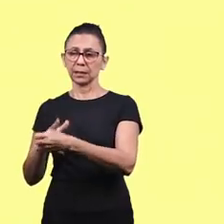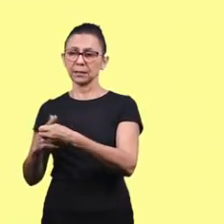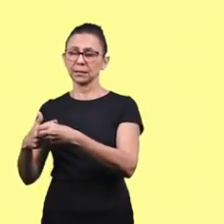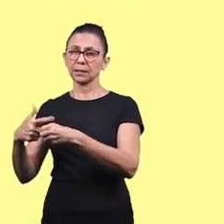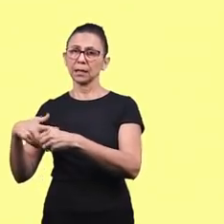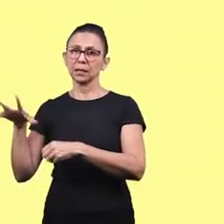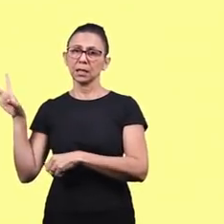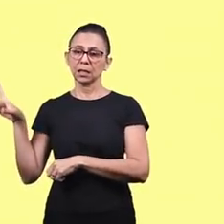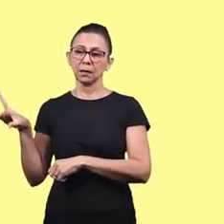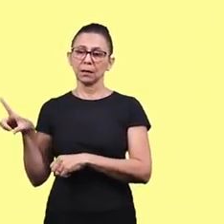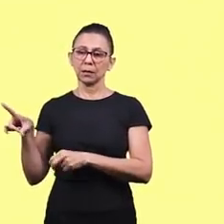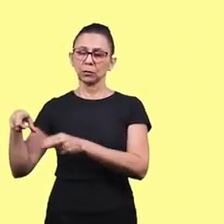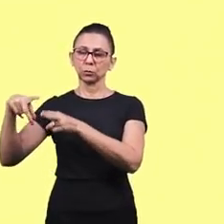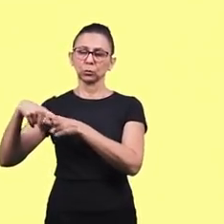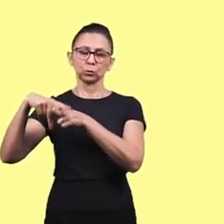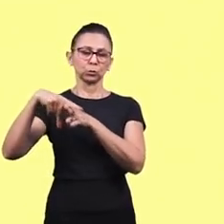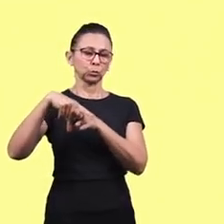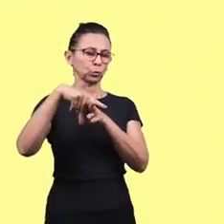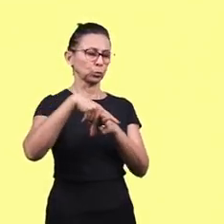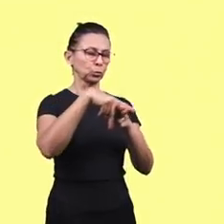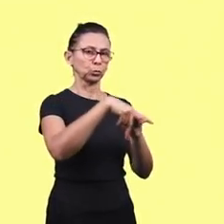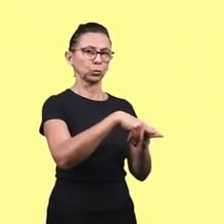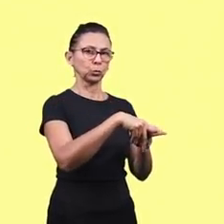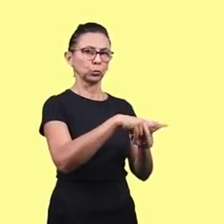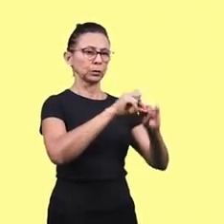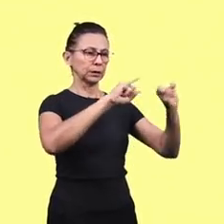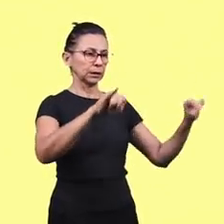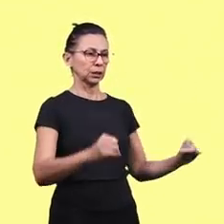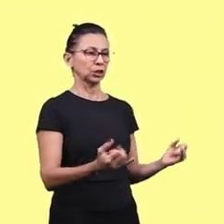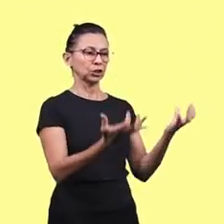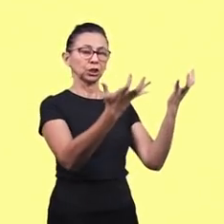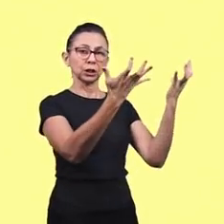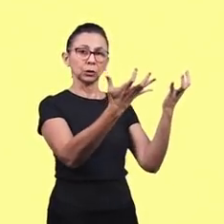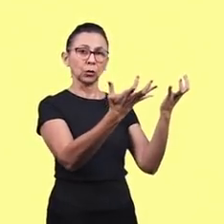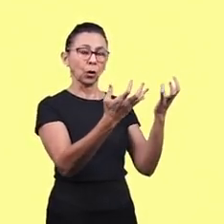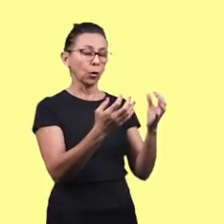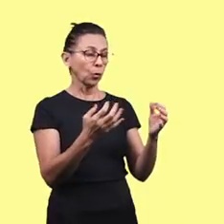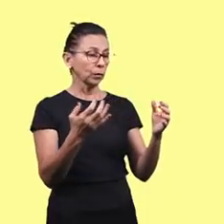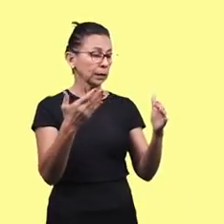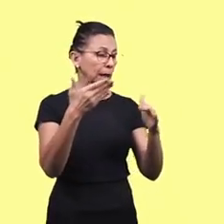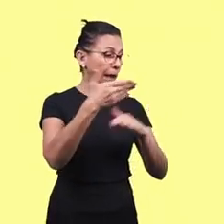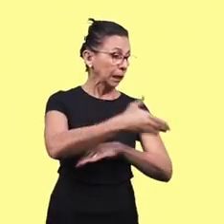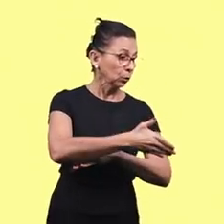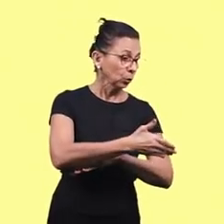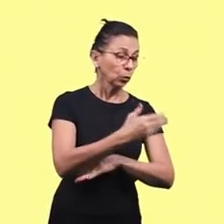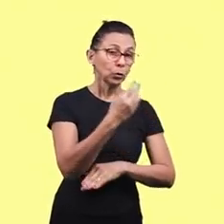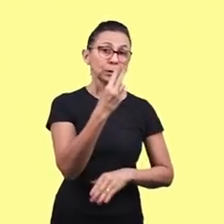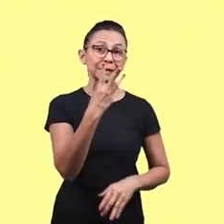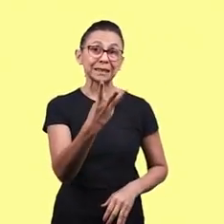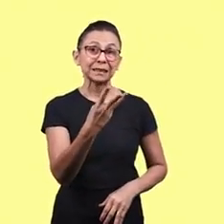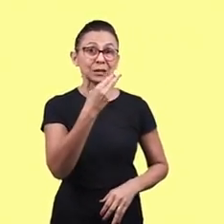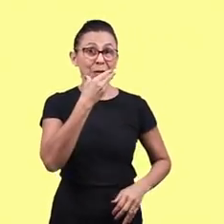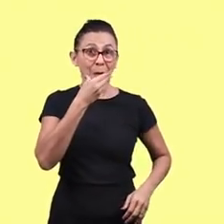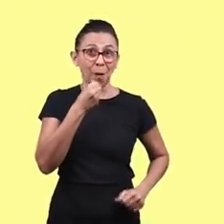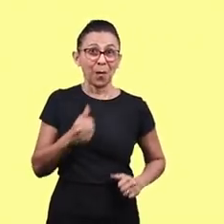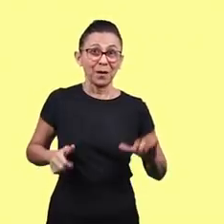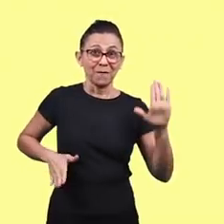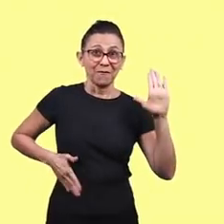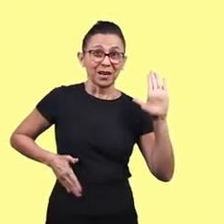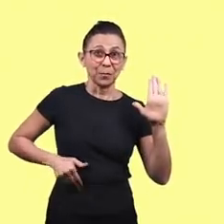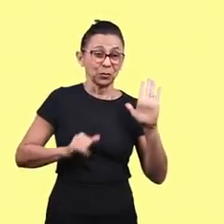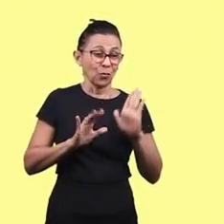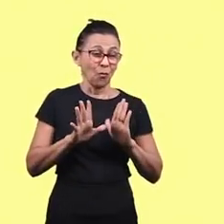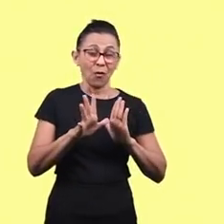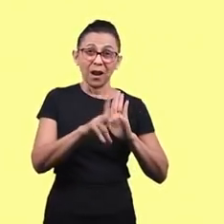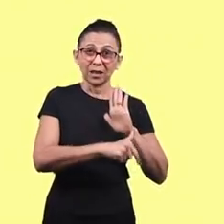ele é assaltado por três ladrões que vêm, roubam, levam tudo o que ele tinha